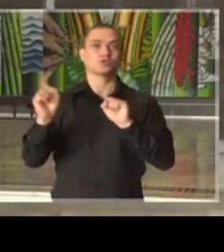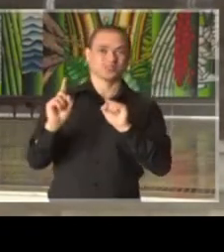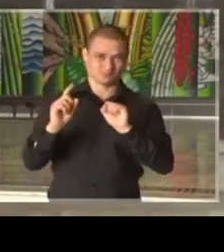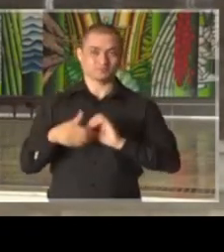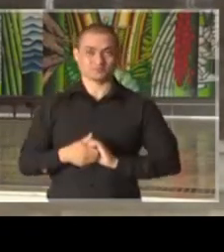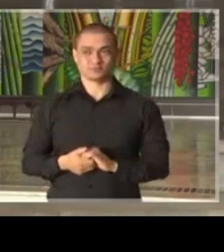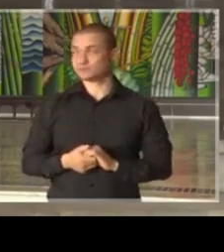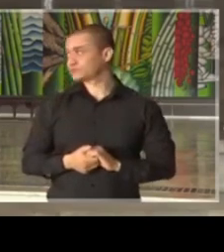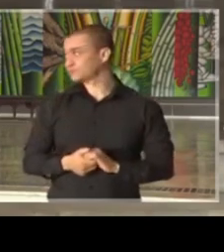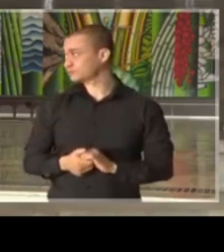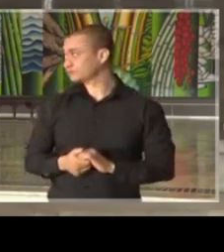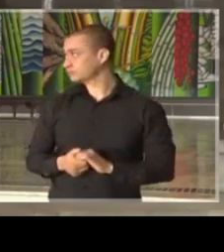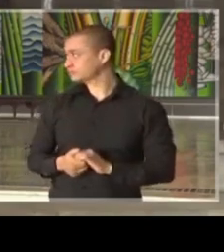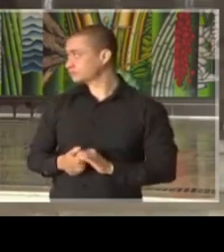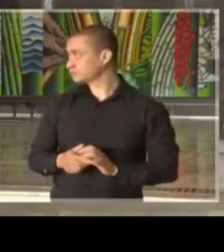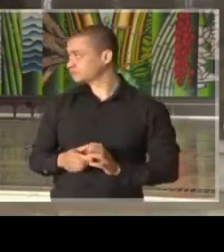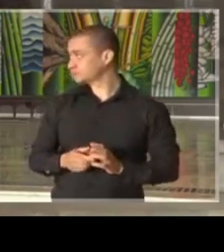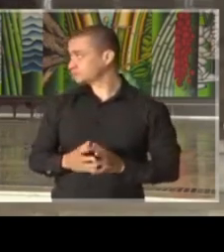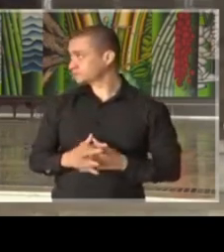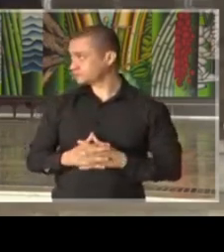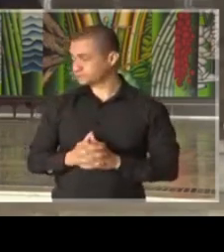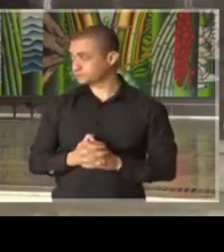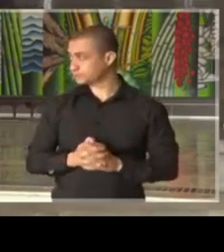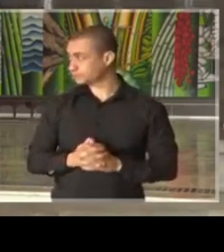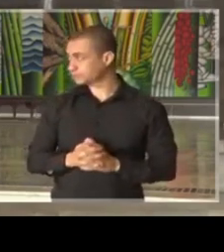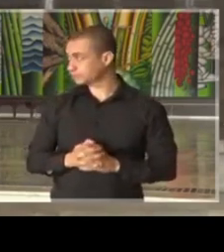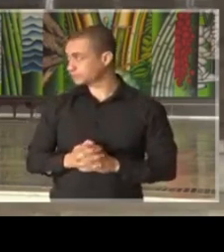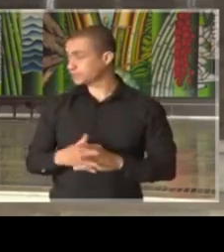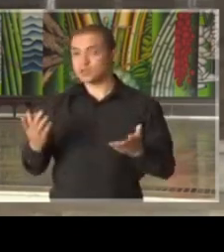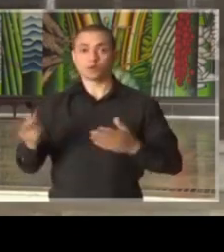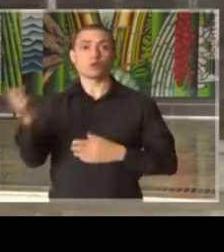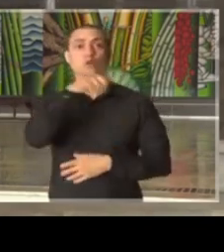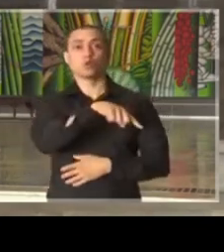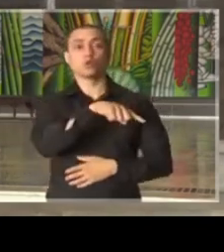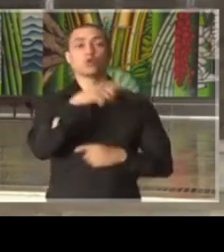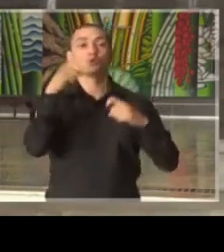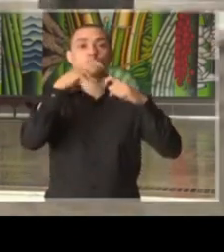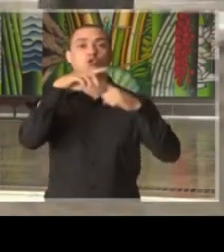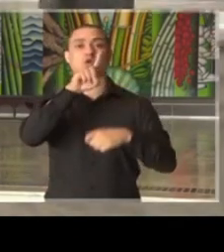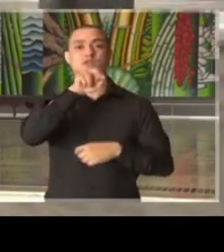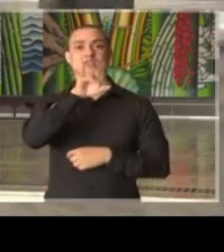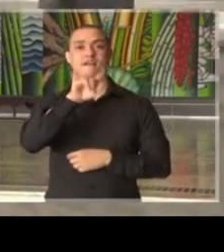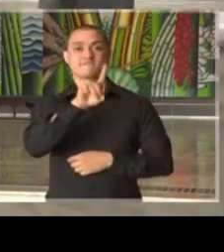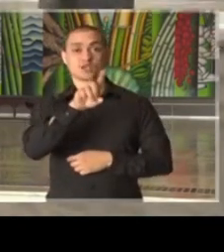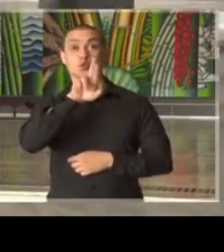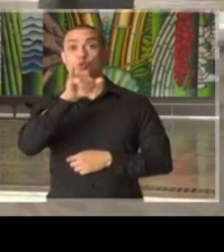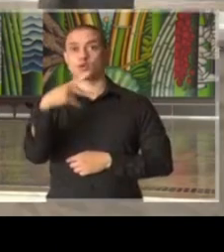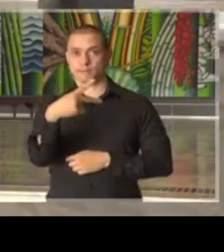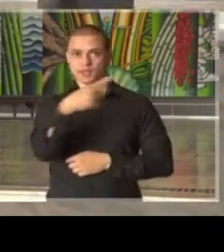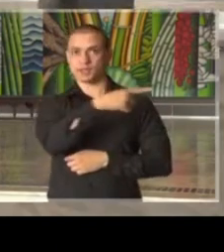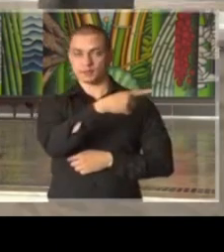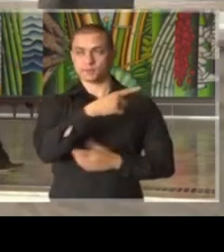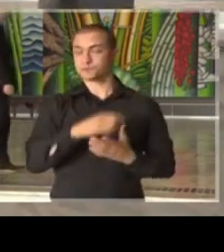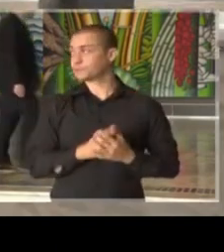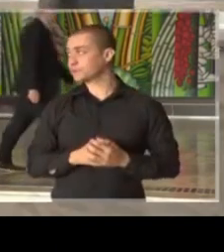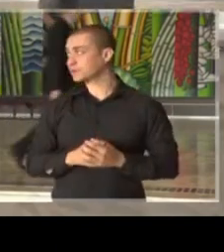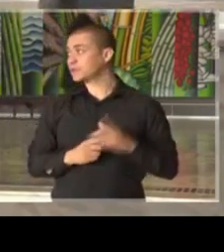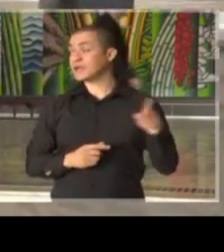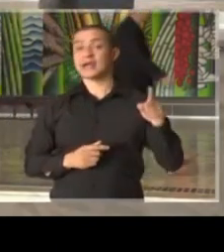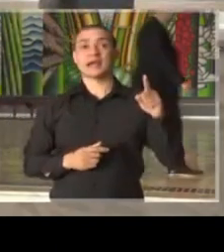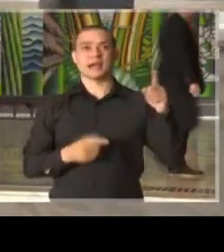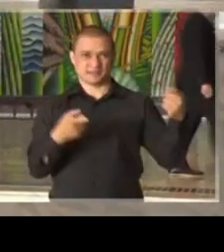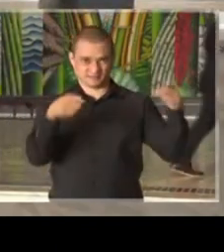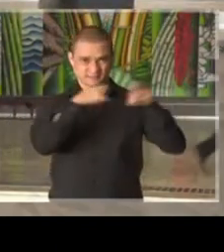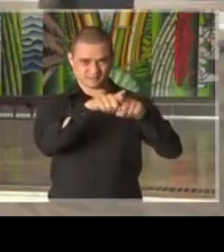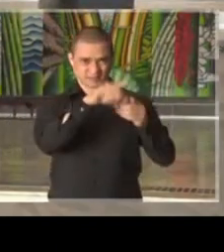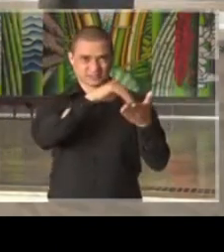acho que... Vamos ouvir o doutor Davi Uipi. Obrigado, secretário da